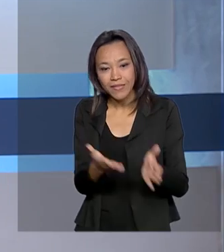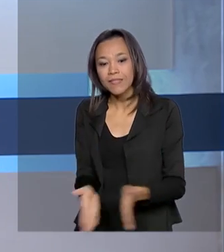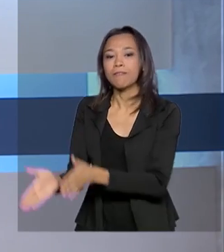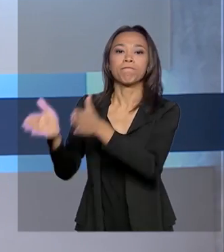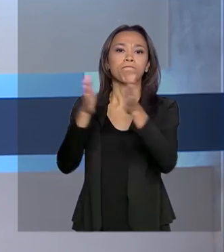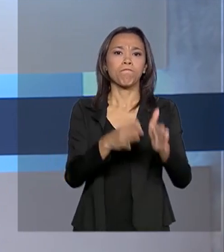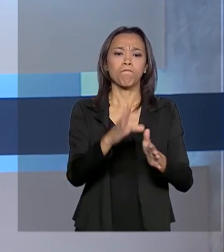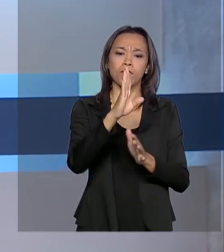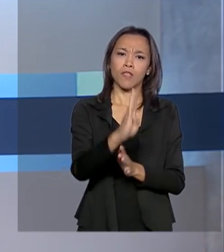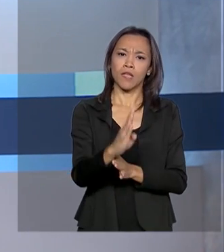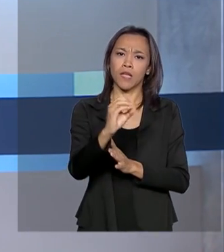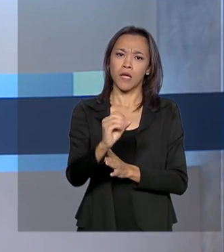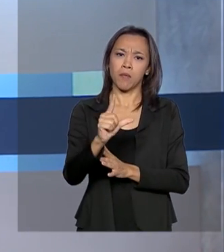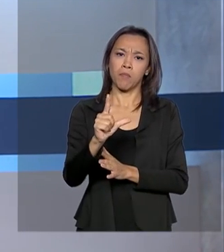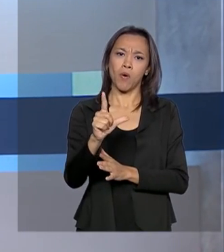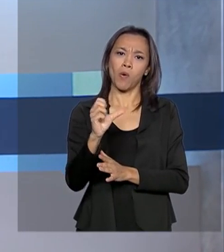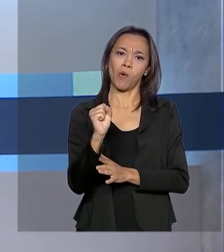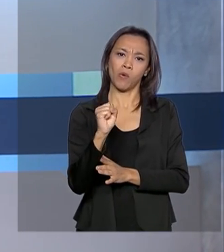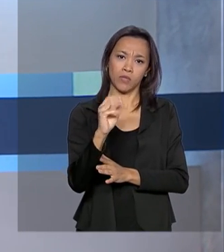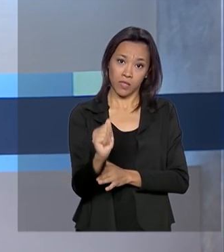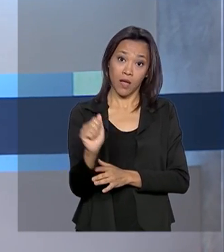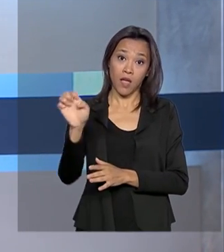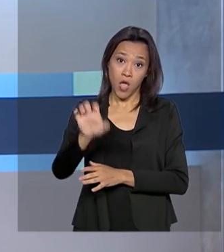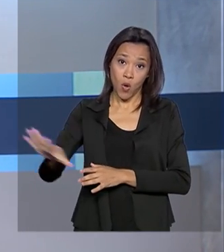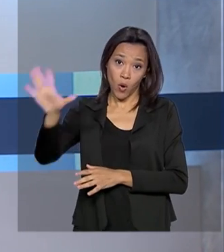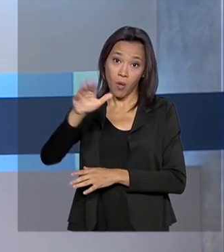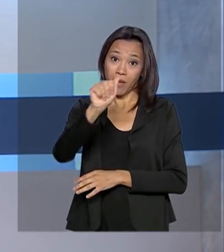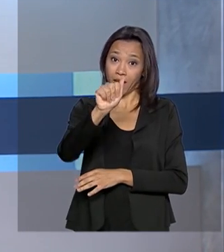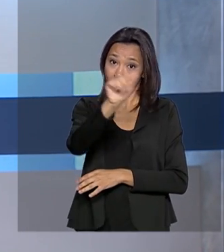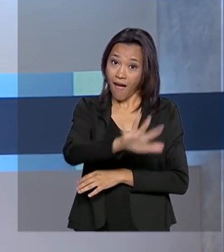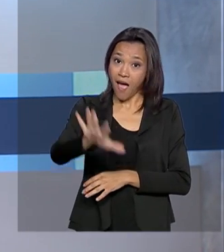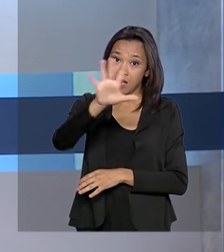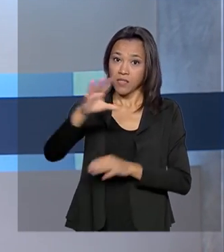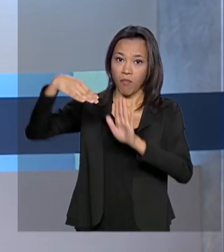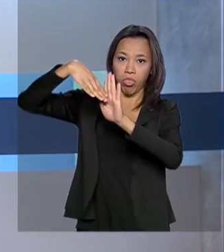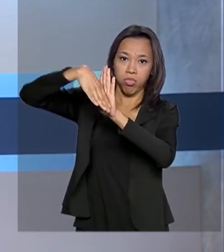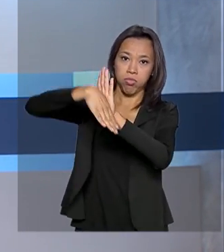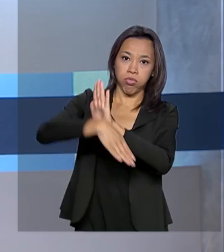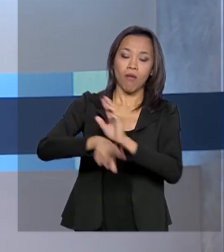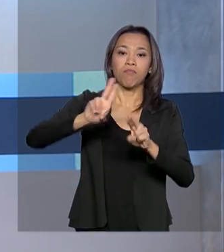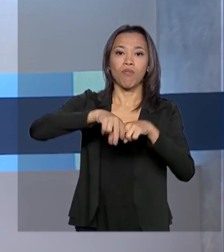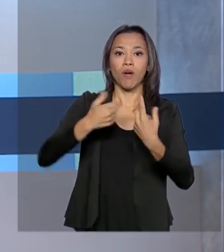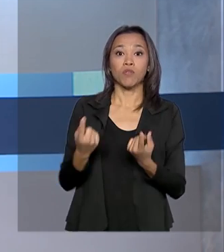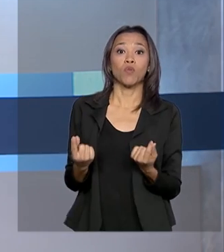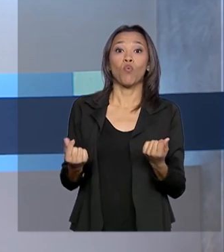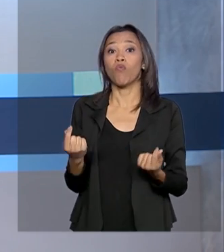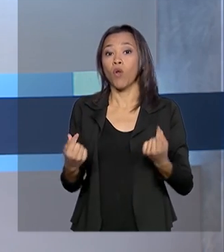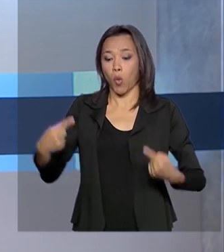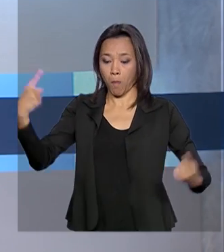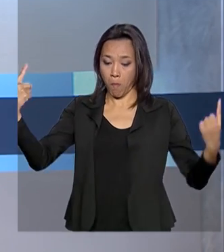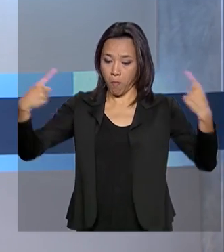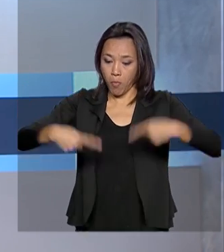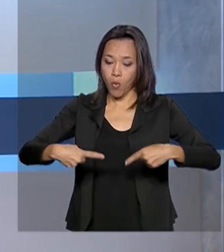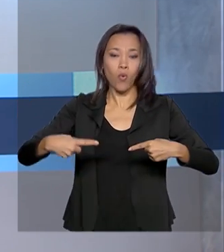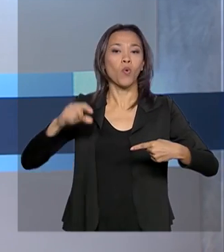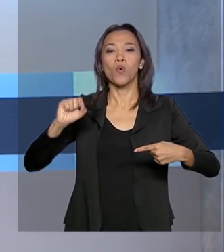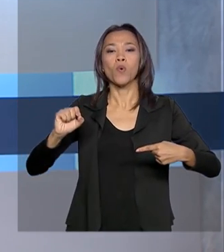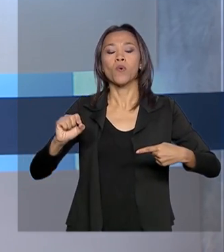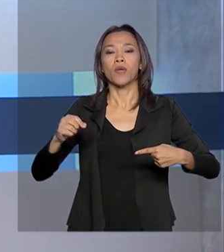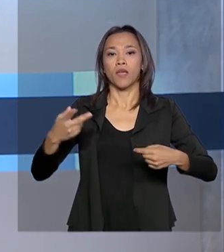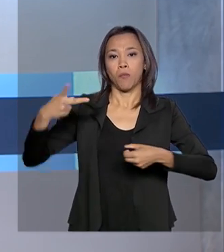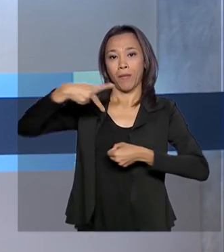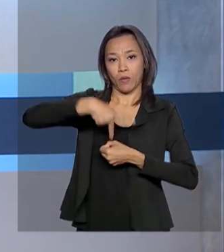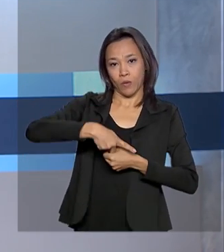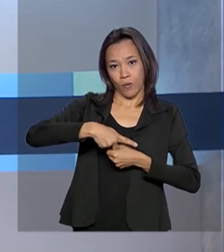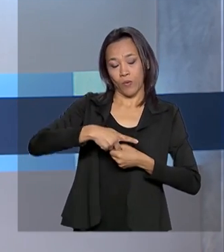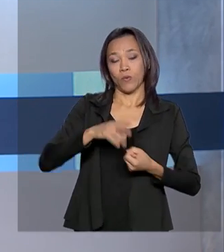Bolsas da Europa e da Ásia começam a semana em queda por conta da disputa de preços do petróleo entre a Arábia Saudita e Rússia. Aqui